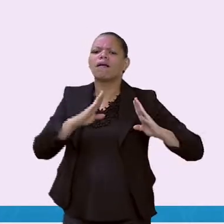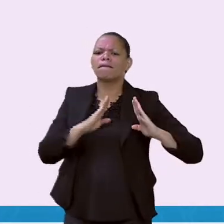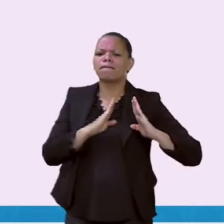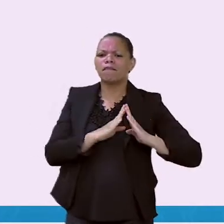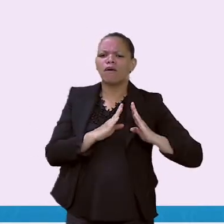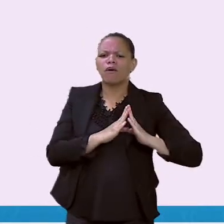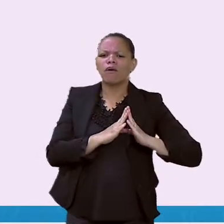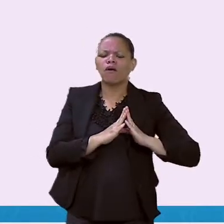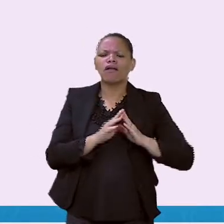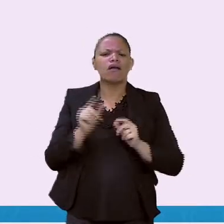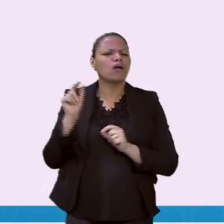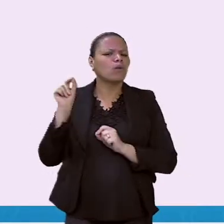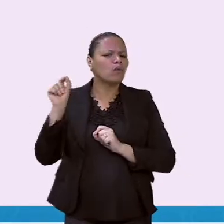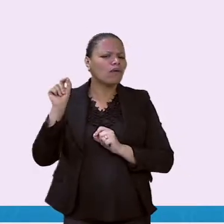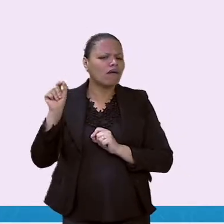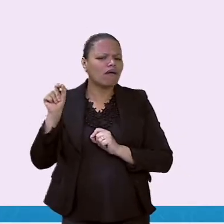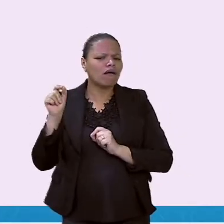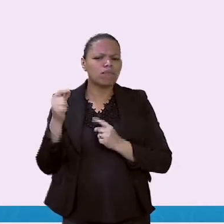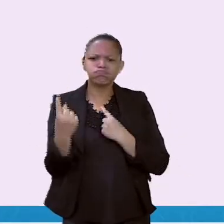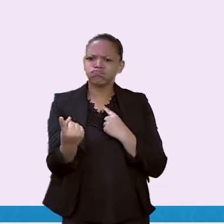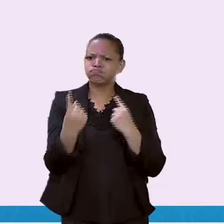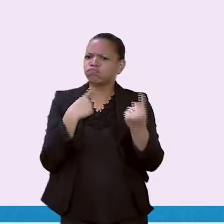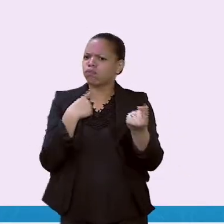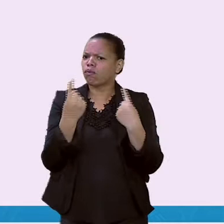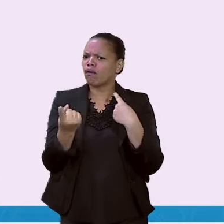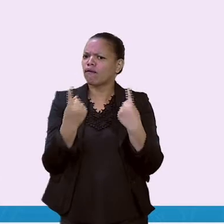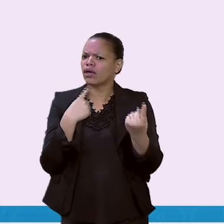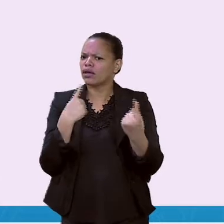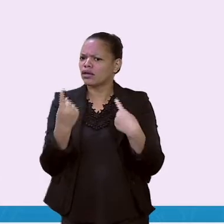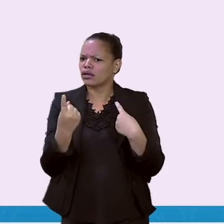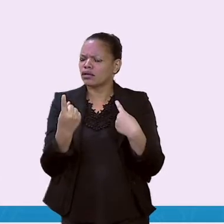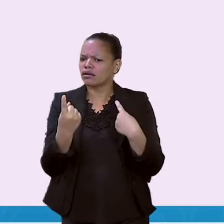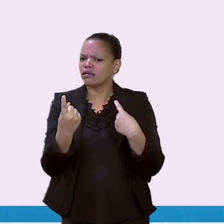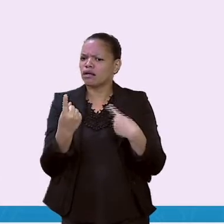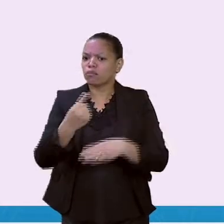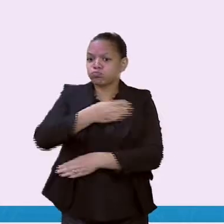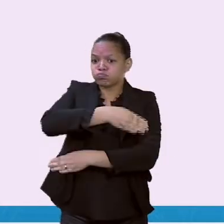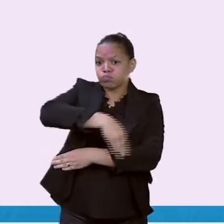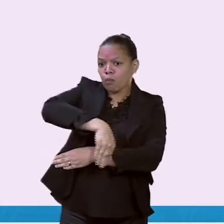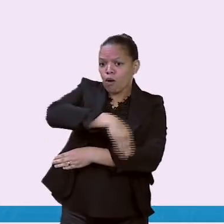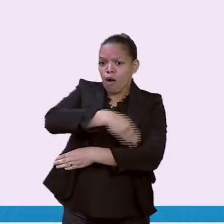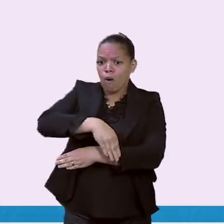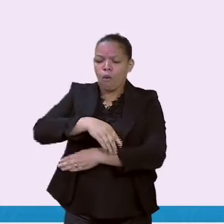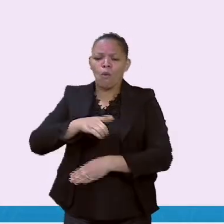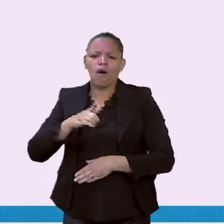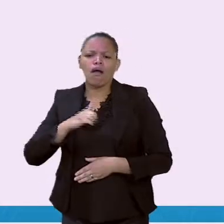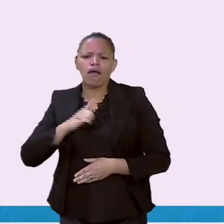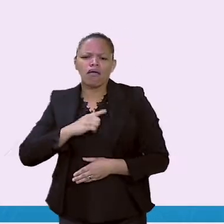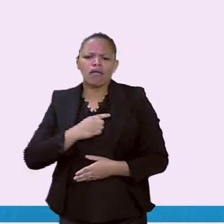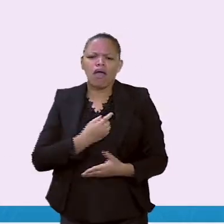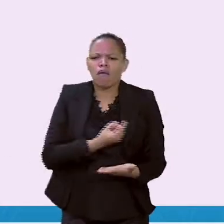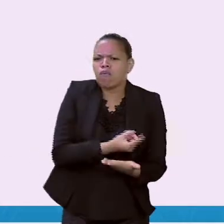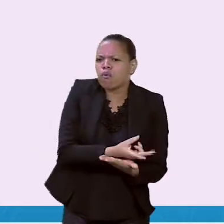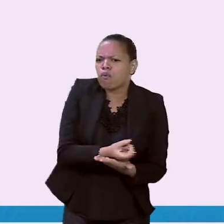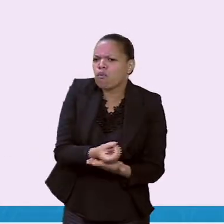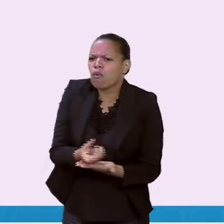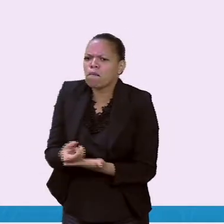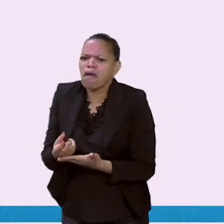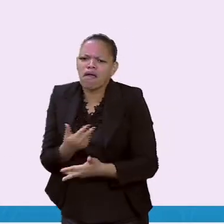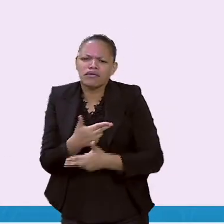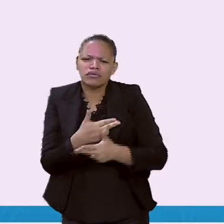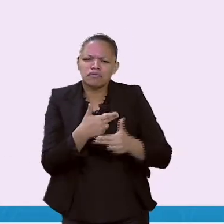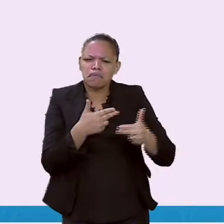uma rua comercial, uma rua residencial, um beco, uma viela ou uma